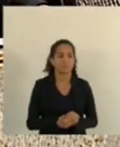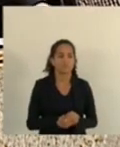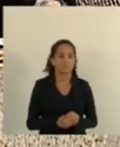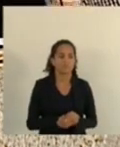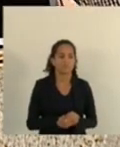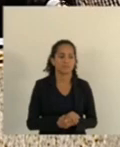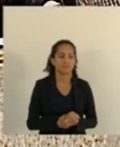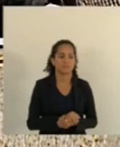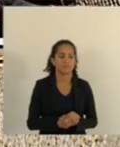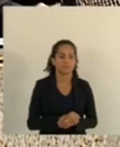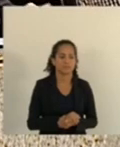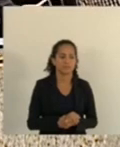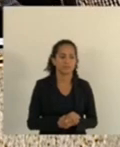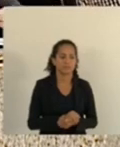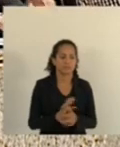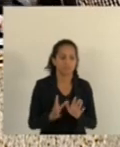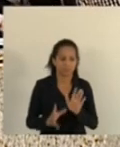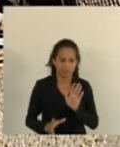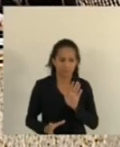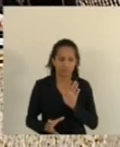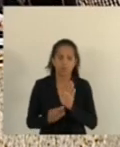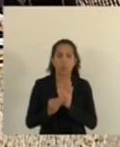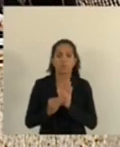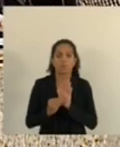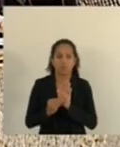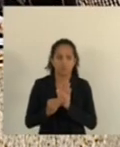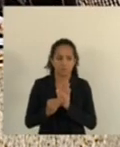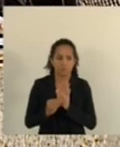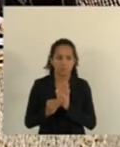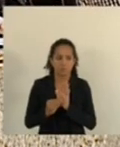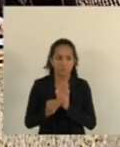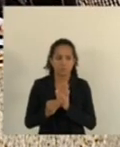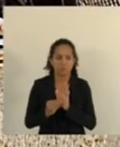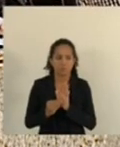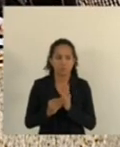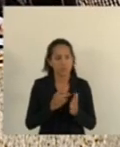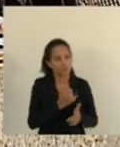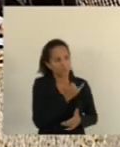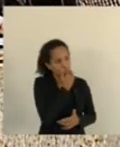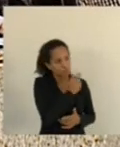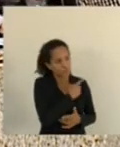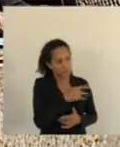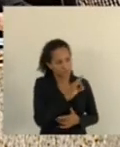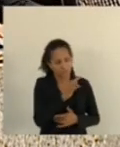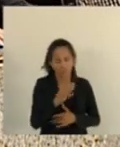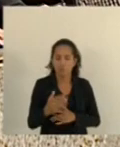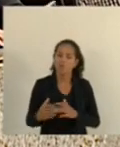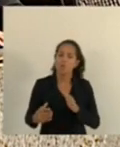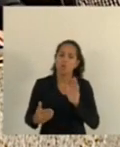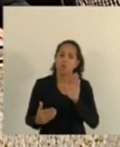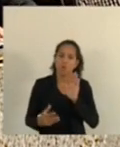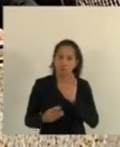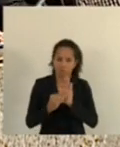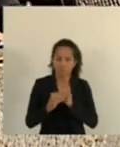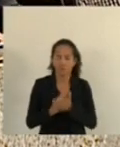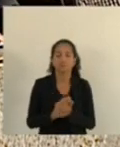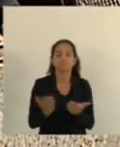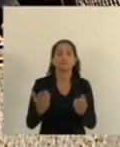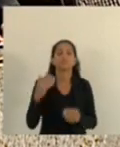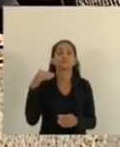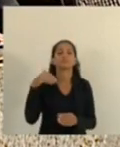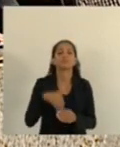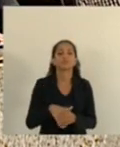Com a emenda Ok Desculpa, presidente Com a emenda Em votação